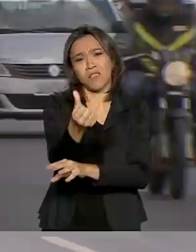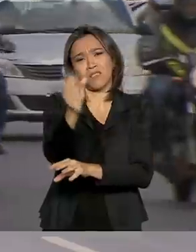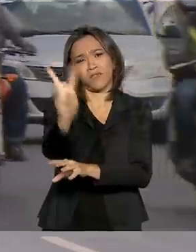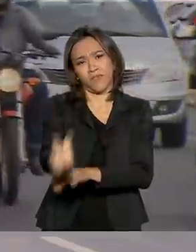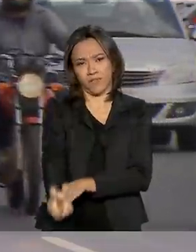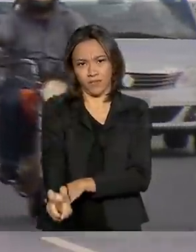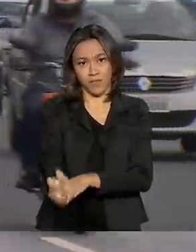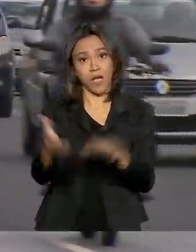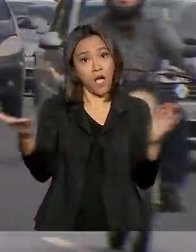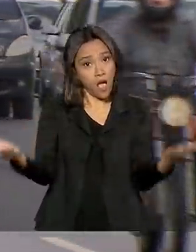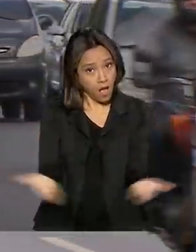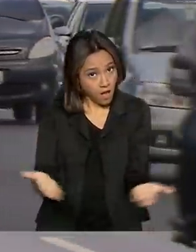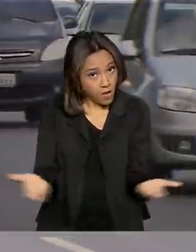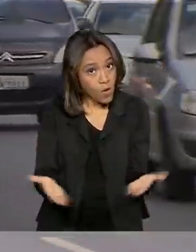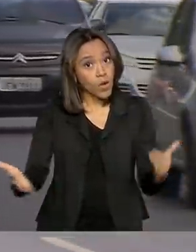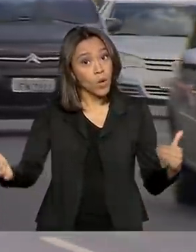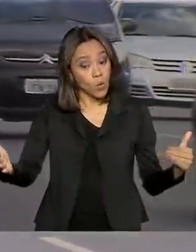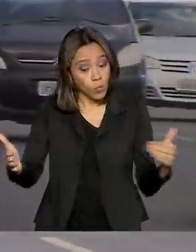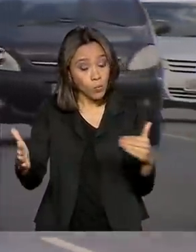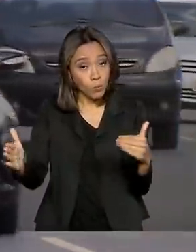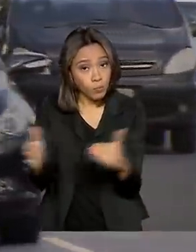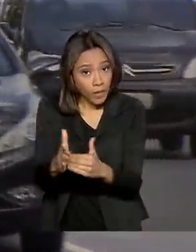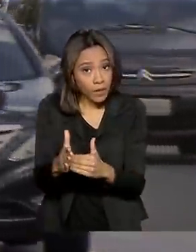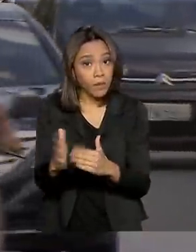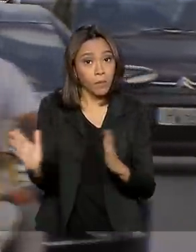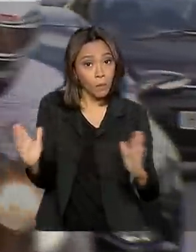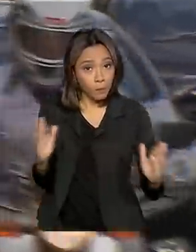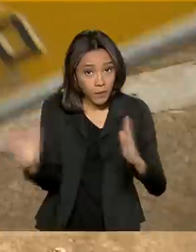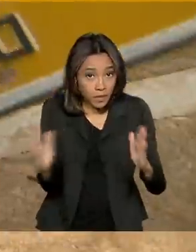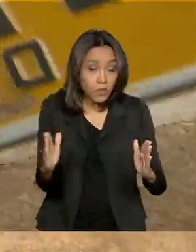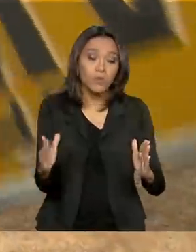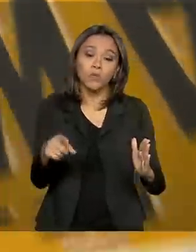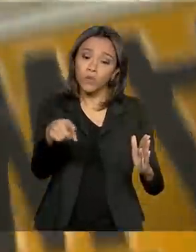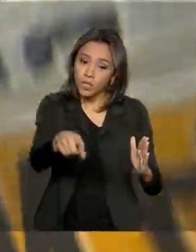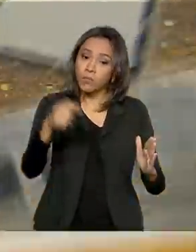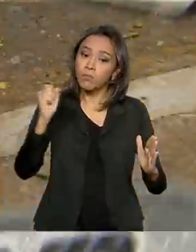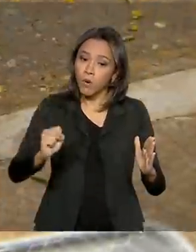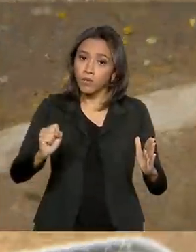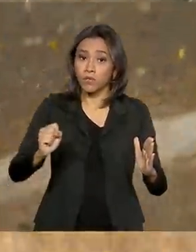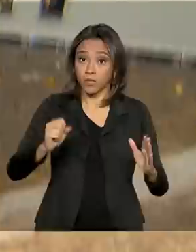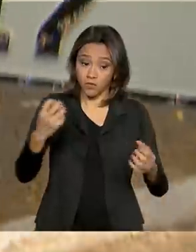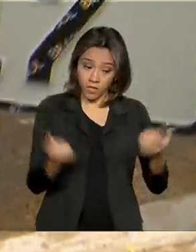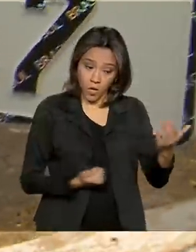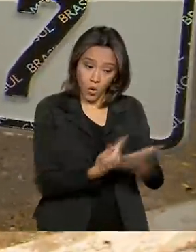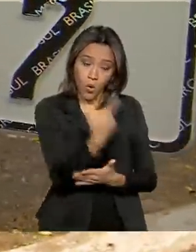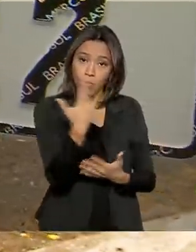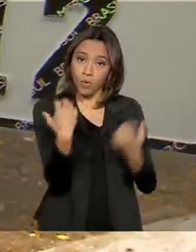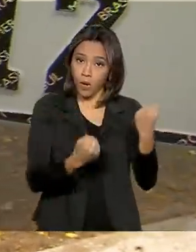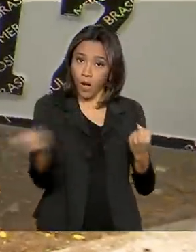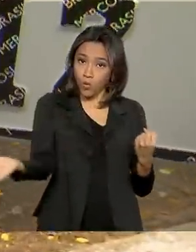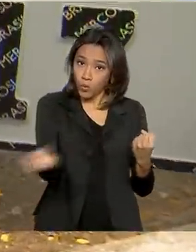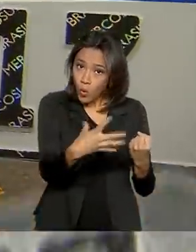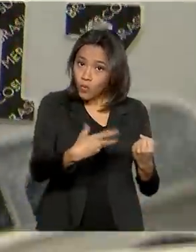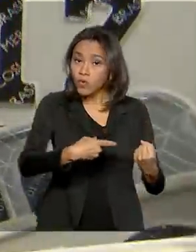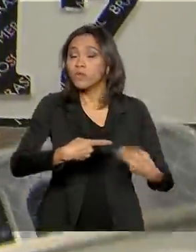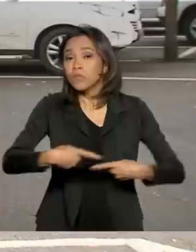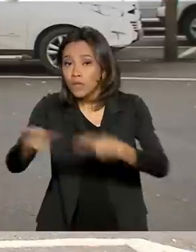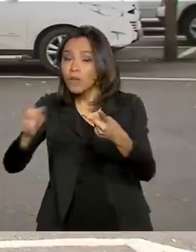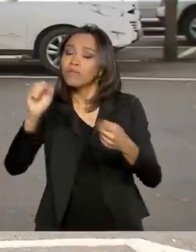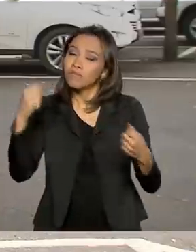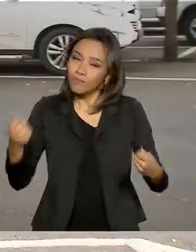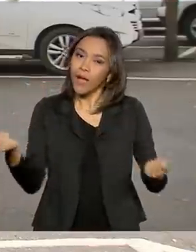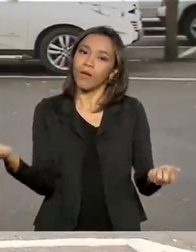Agora, o prazo definitivo para que os carros zero comecem a sair das concessionárias com elas finalmente chegou.